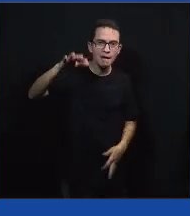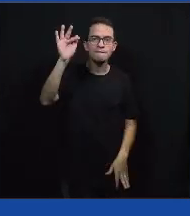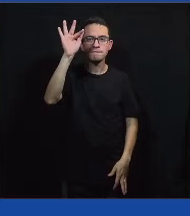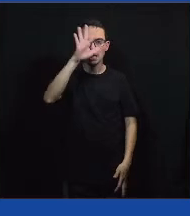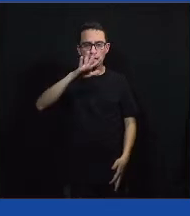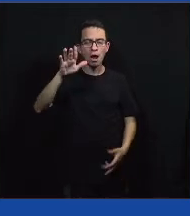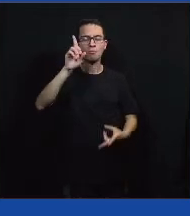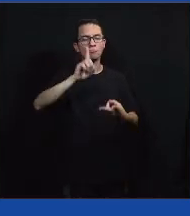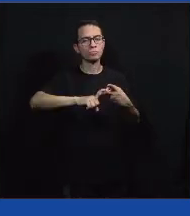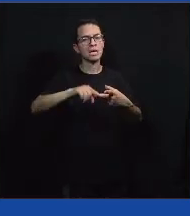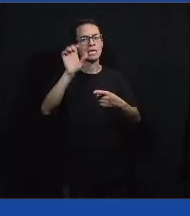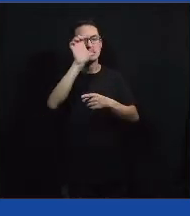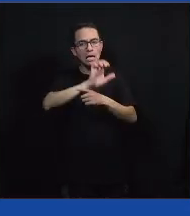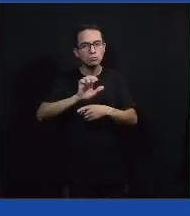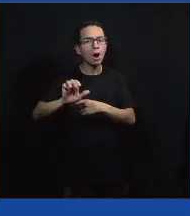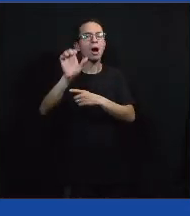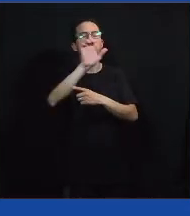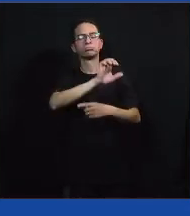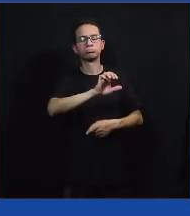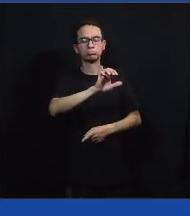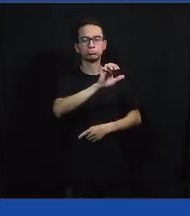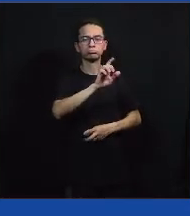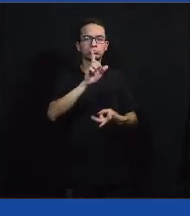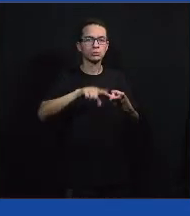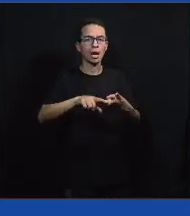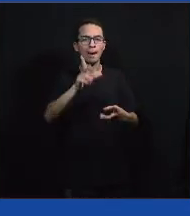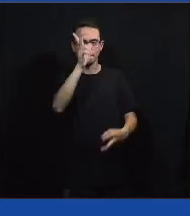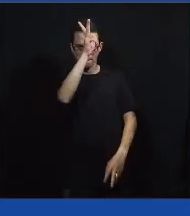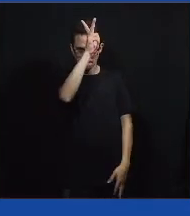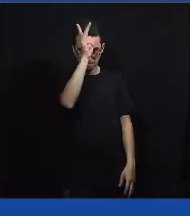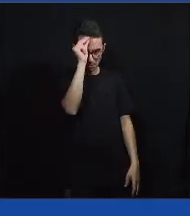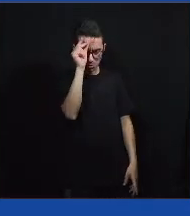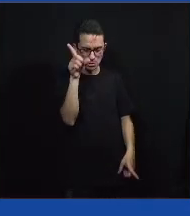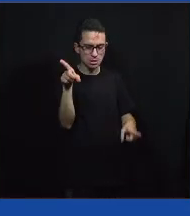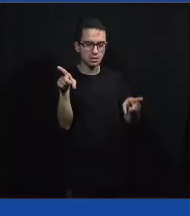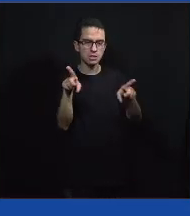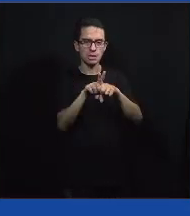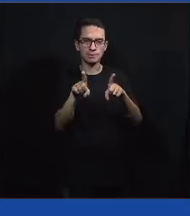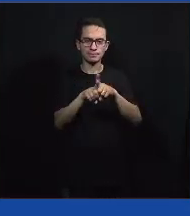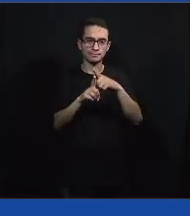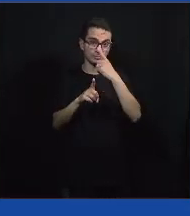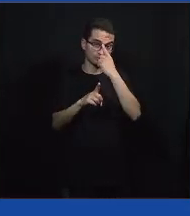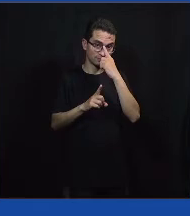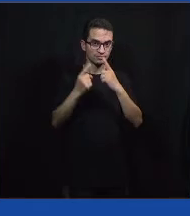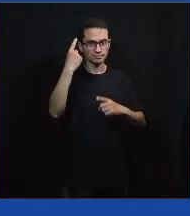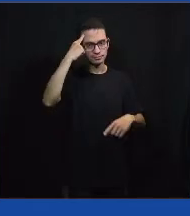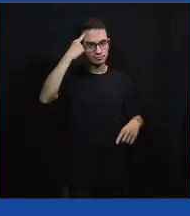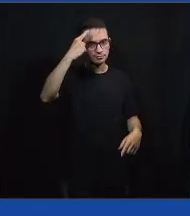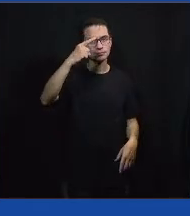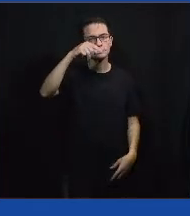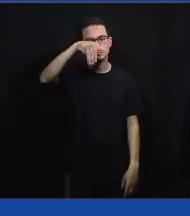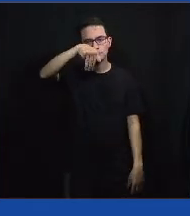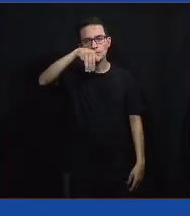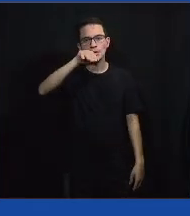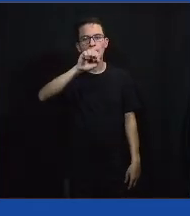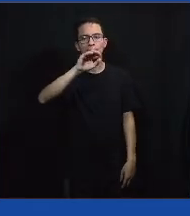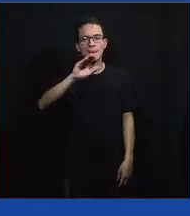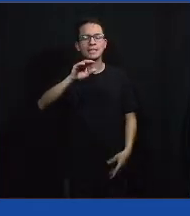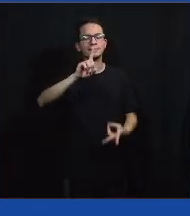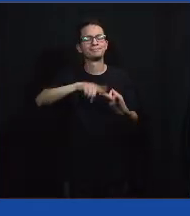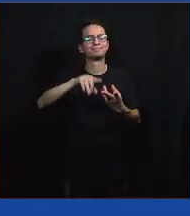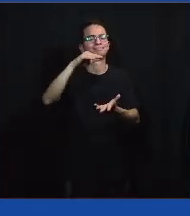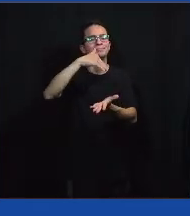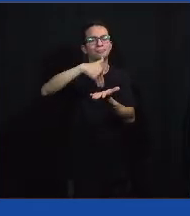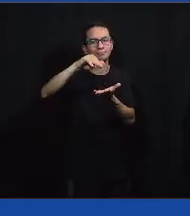municipal, tentar ir um pouquinho mais especificamente. Então, além do MEC, a gente poderia talvez citar Secretaria de Educação,